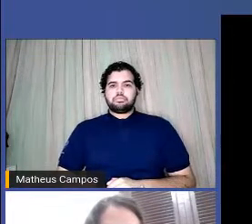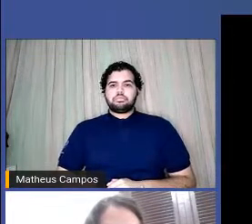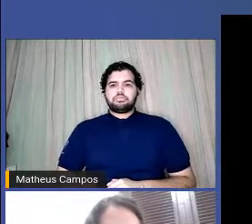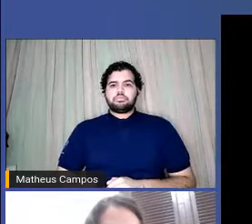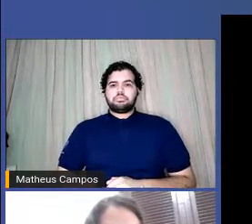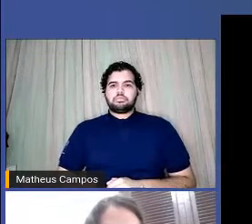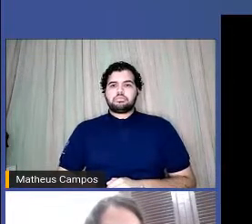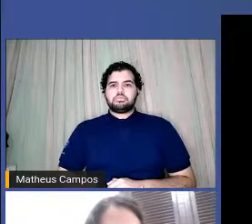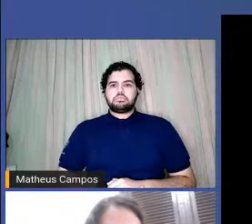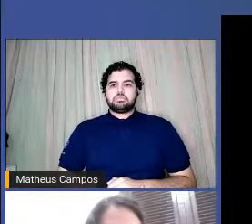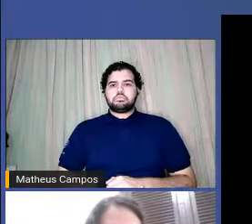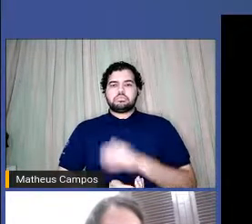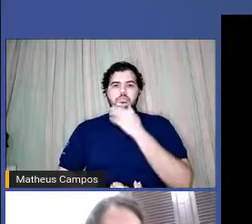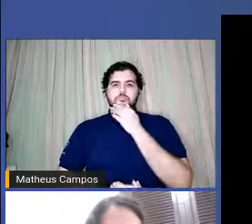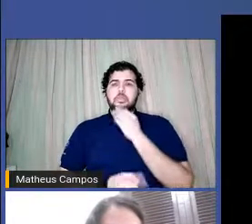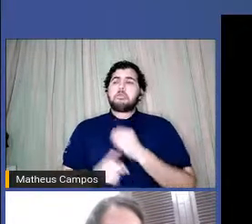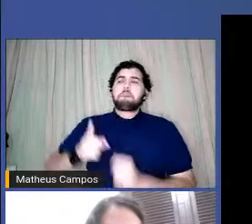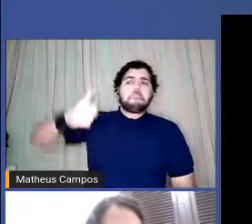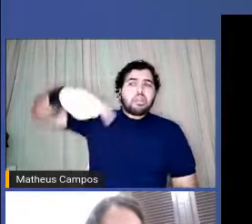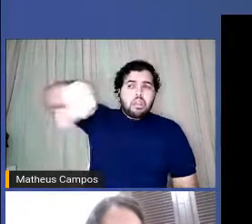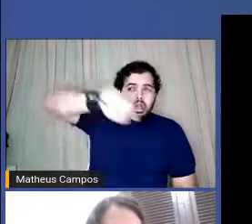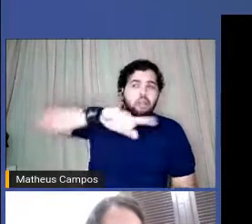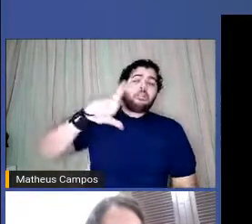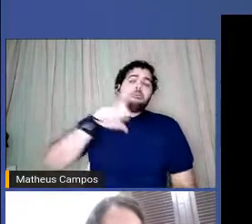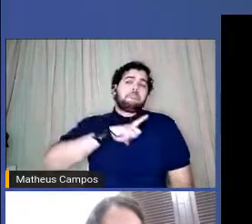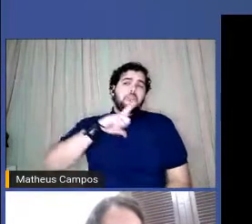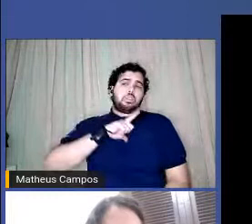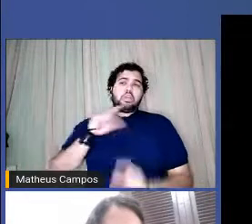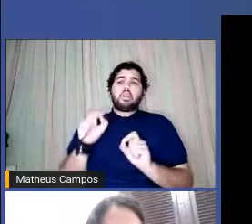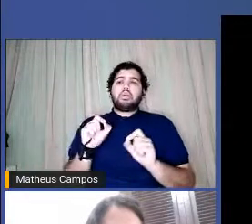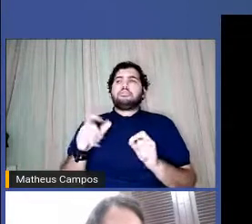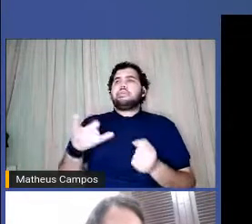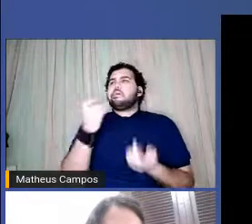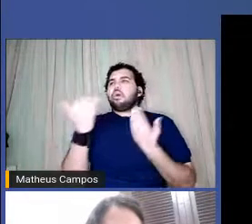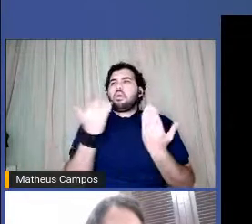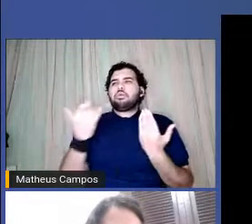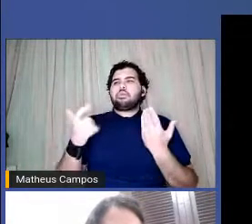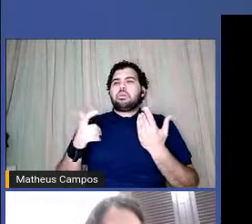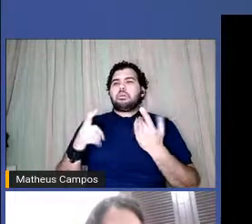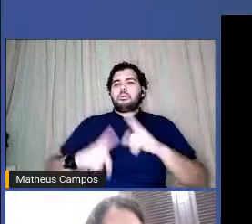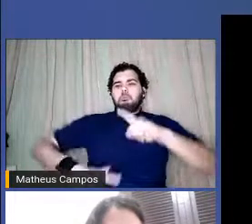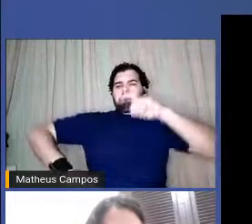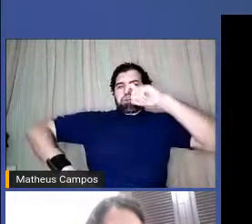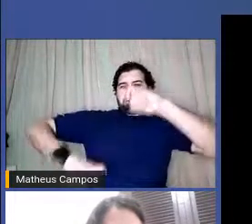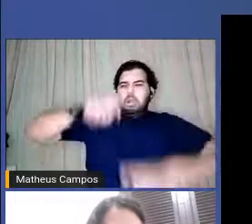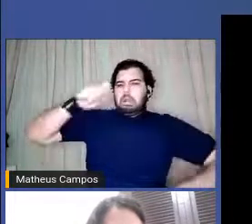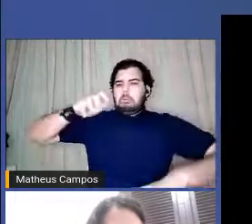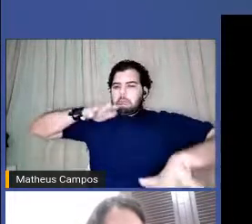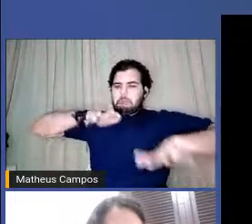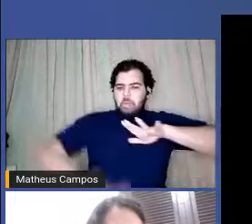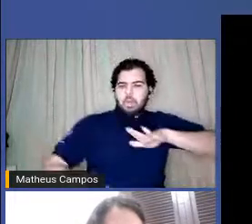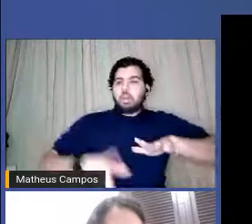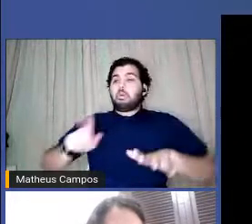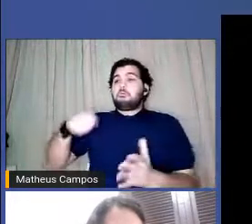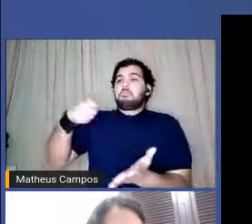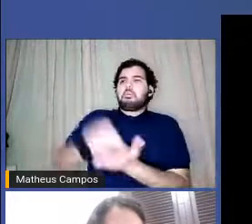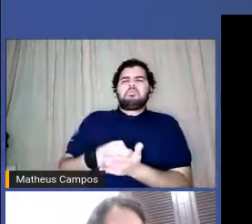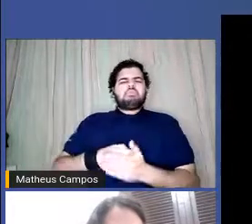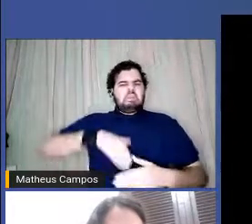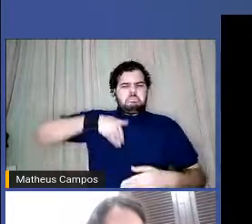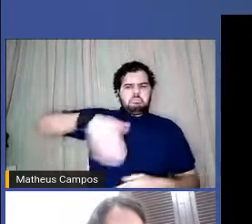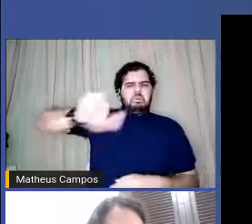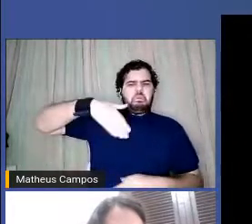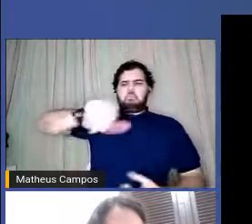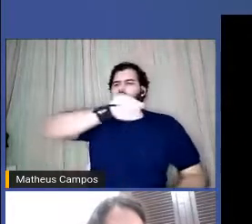Para vocês terem o estupro pago de vocês, pode passar direto com o carro,